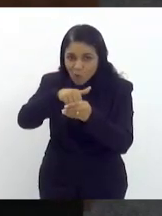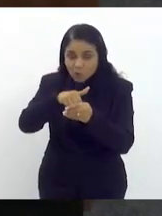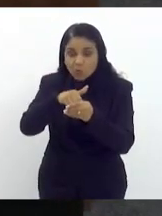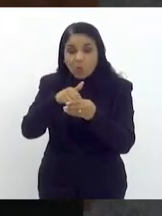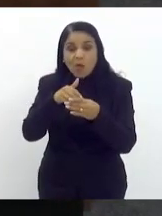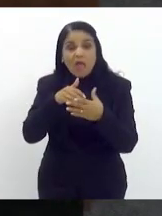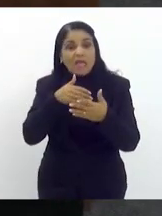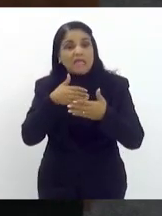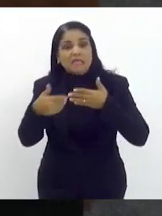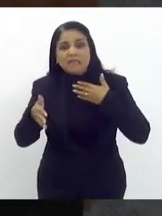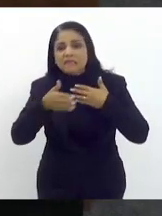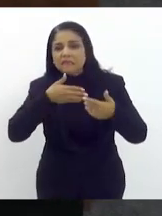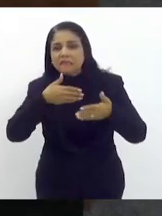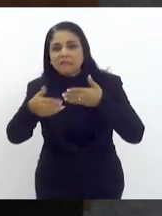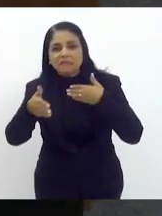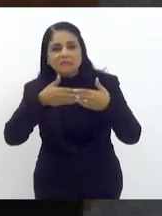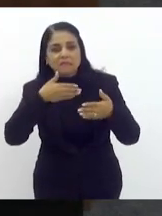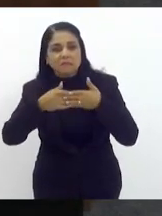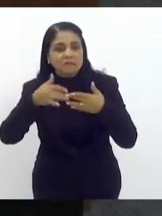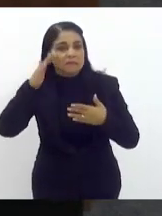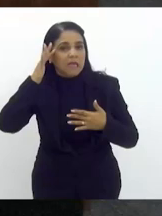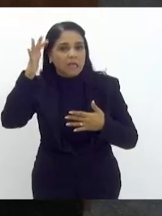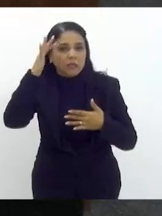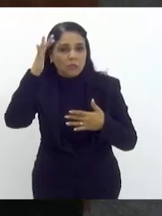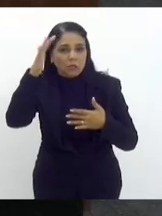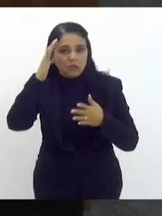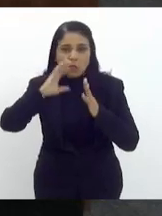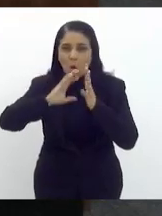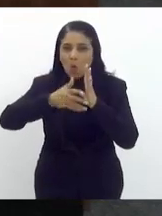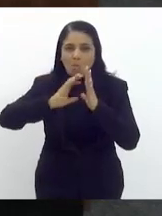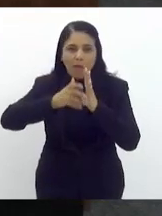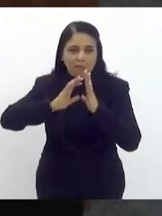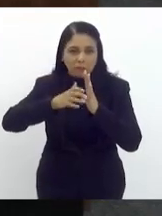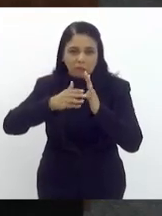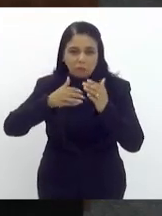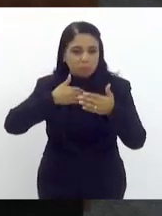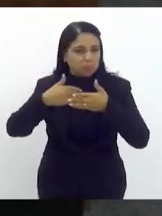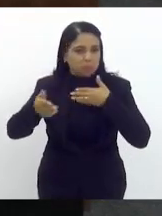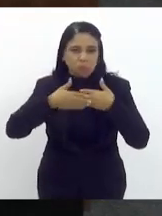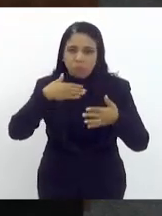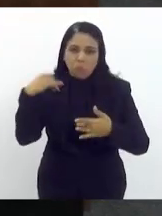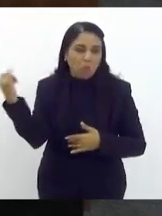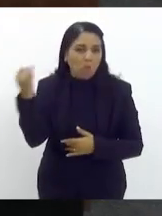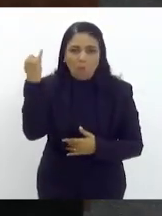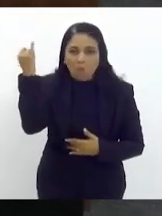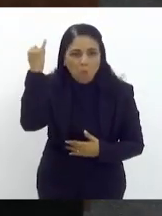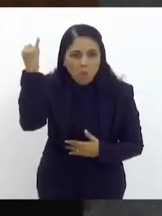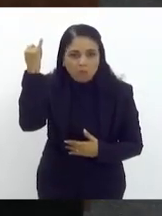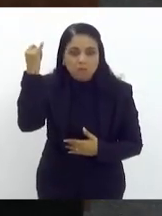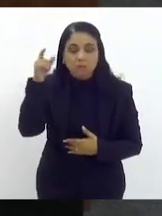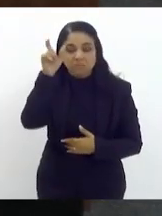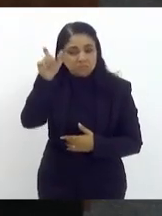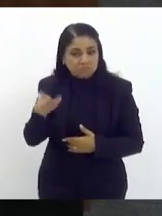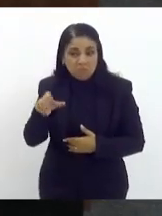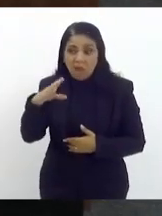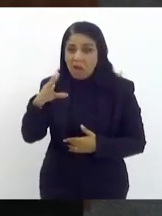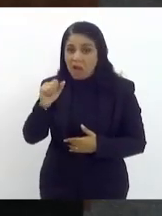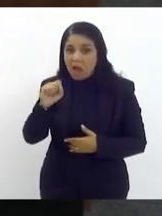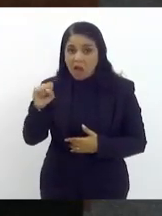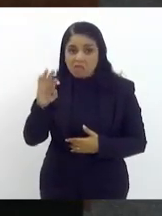das suas ideologias para mim pouco importa se o Castrinho é bolsonarista